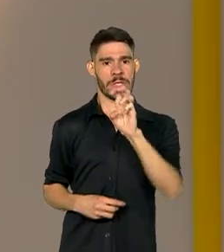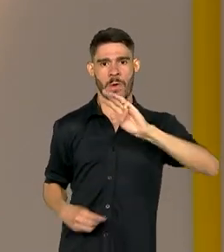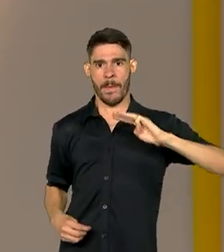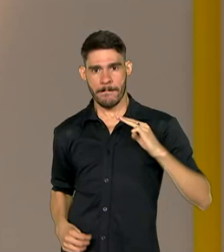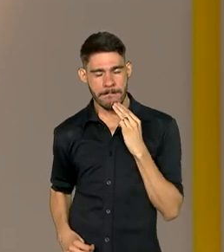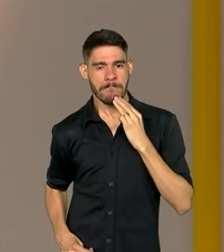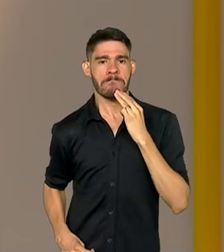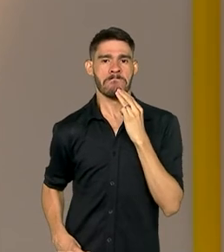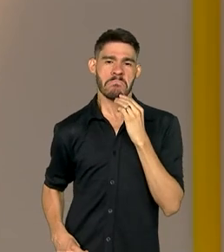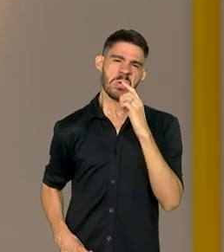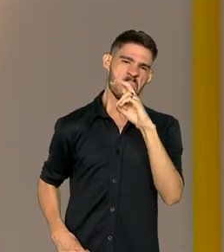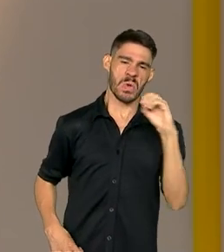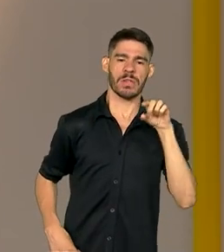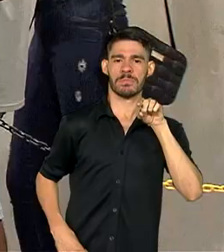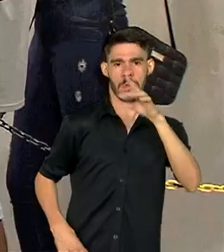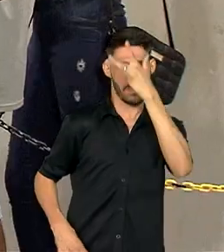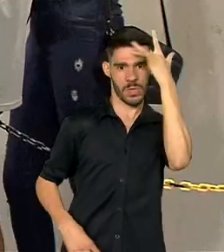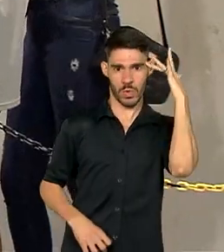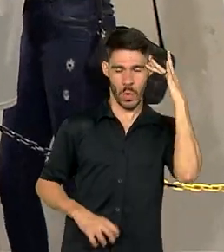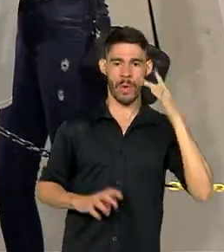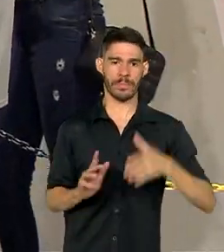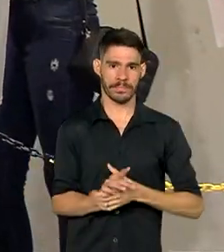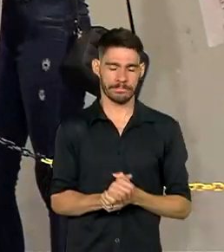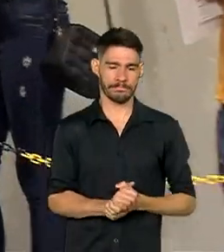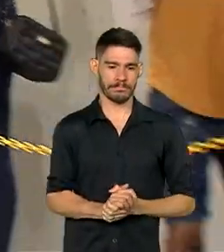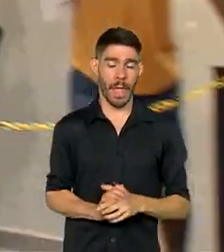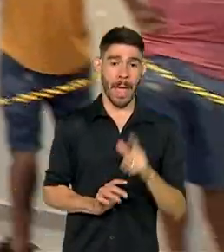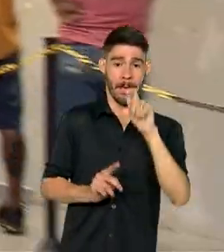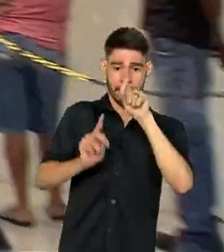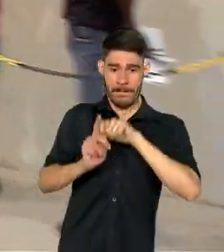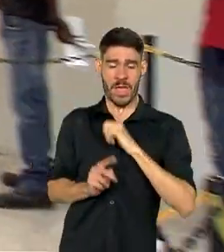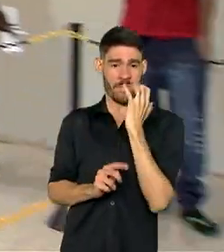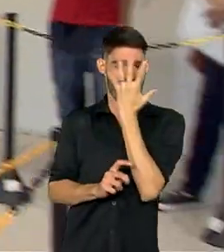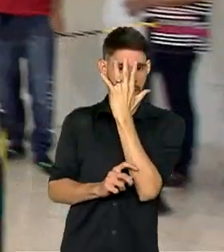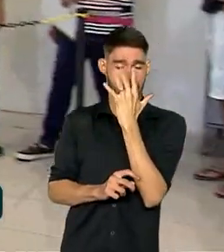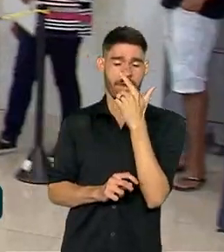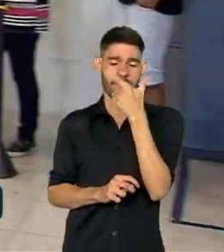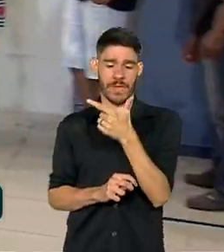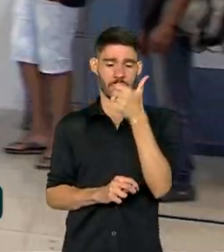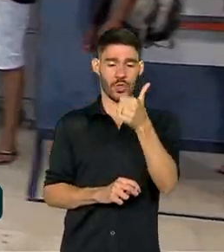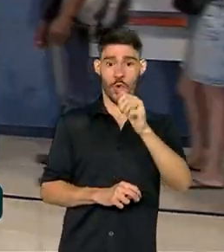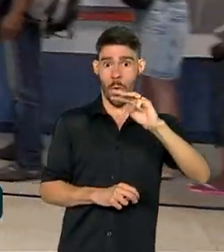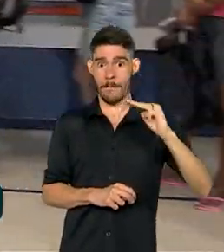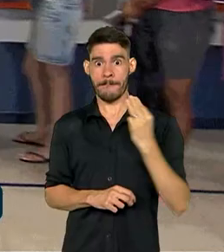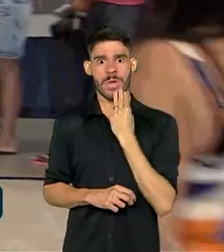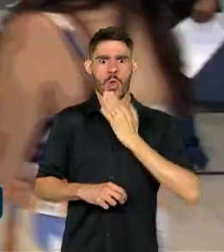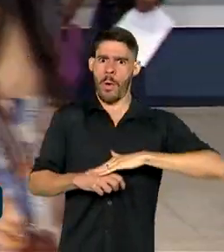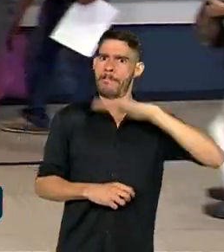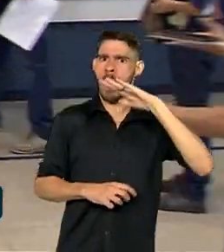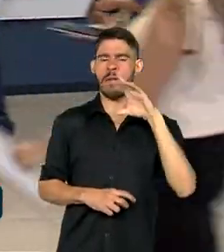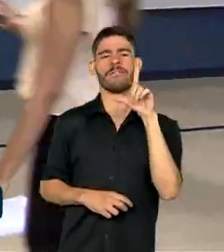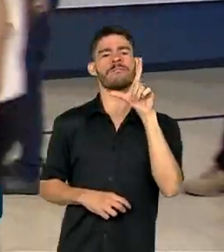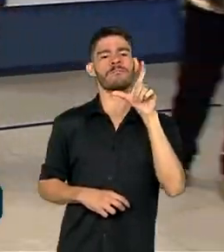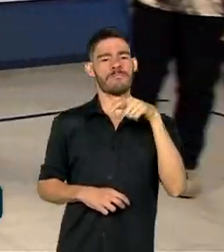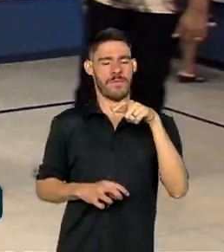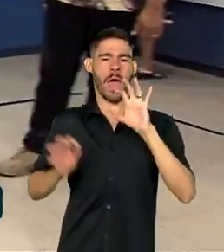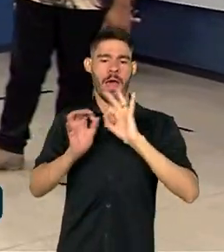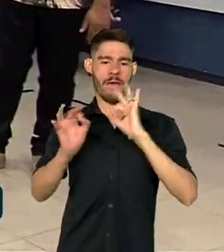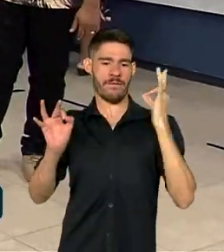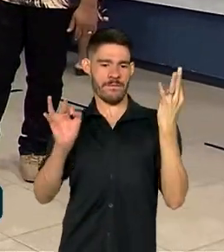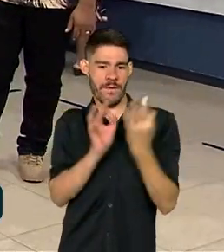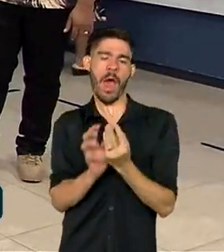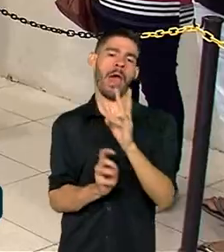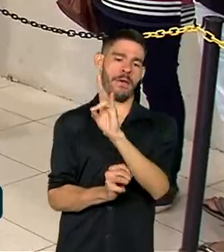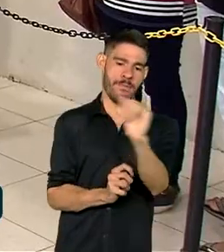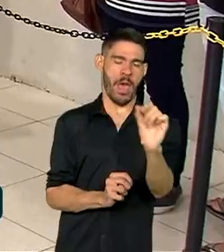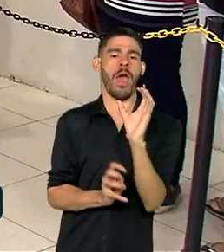e meio de pessoas. Em fevereiro, mais de 21 milhões de pessoas vão receber o Bolsa Família, no